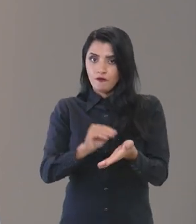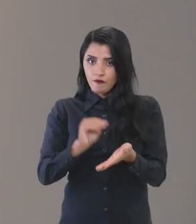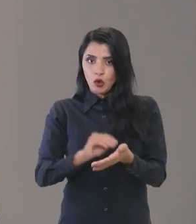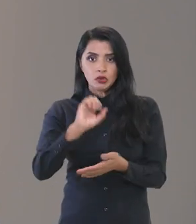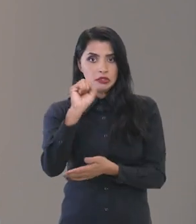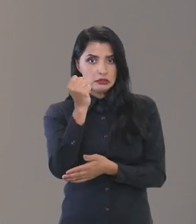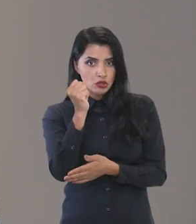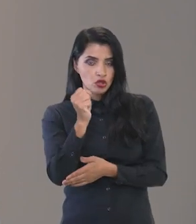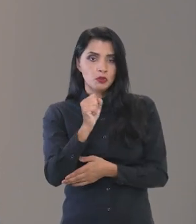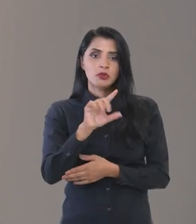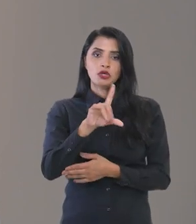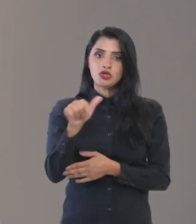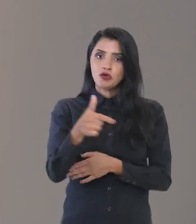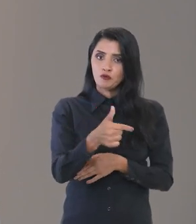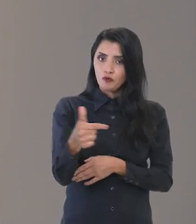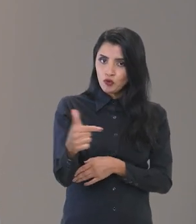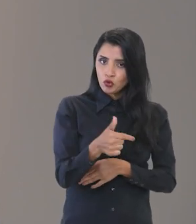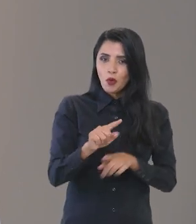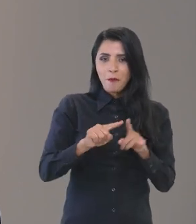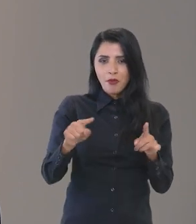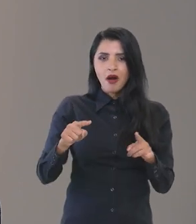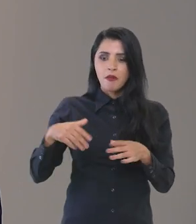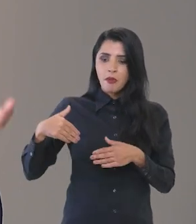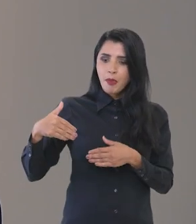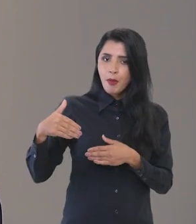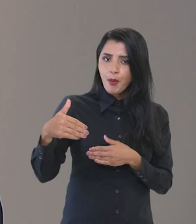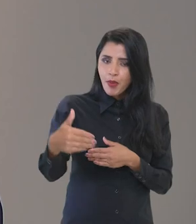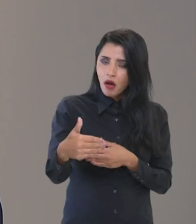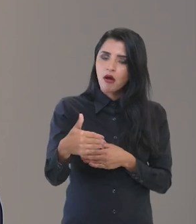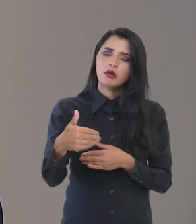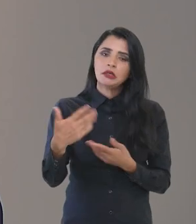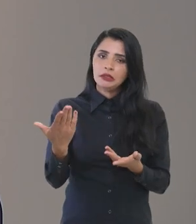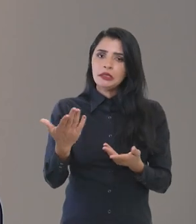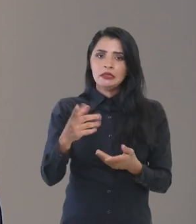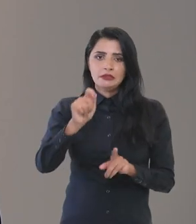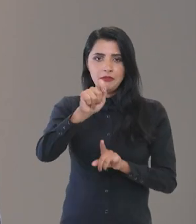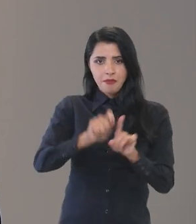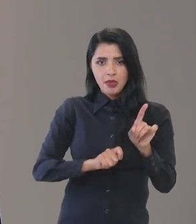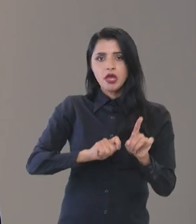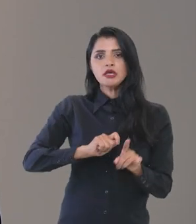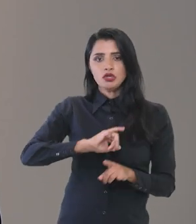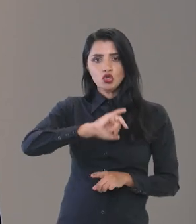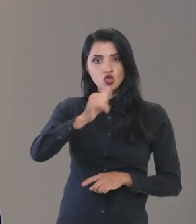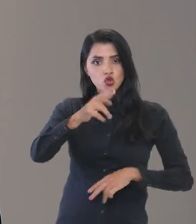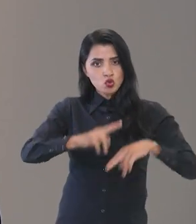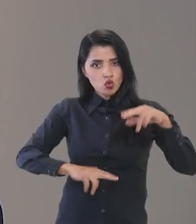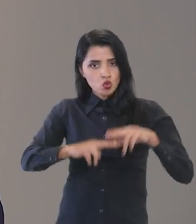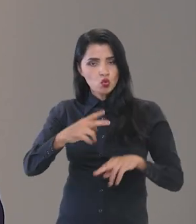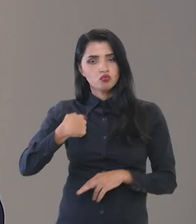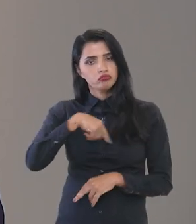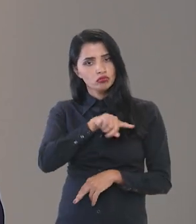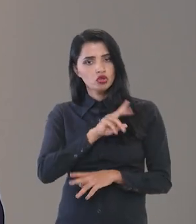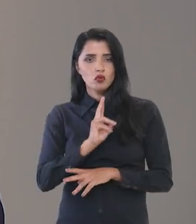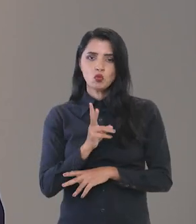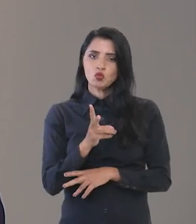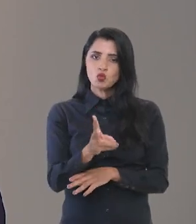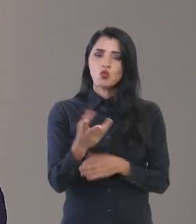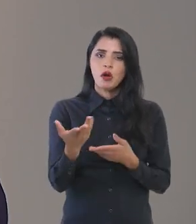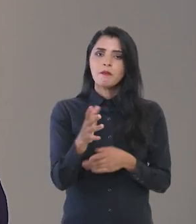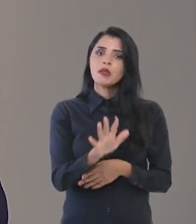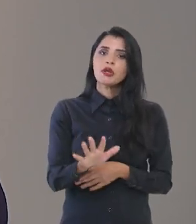agora para o dia 22. Mas ao longo desse mês de junho, nós vamos